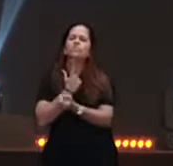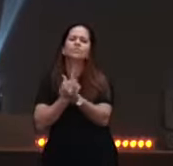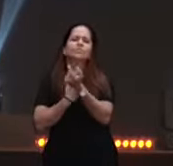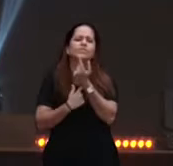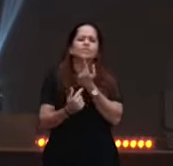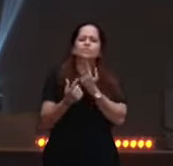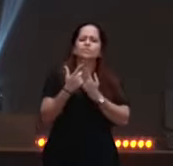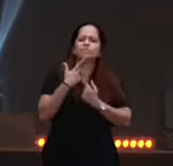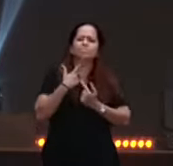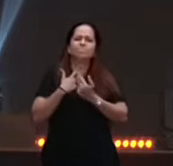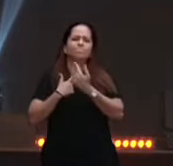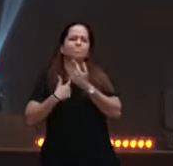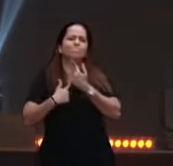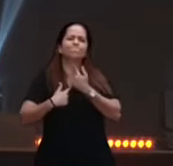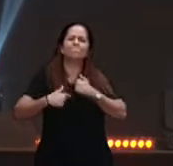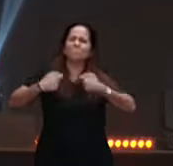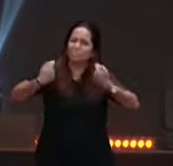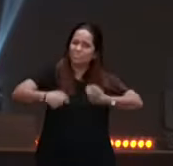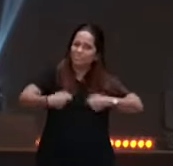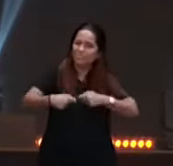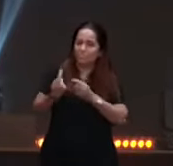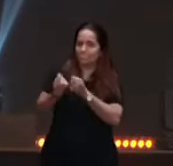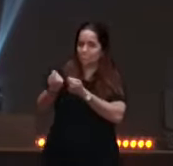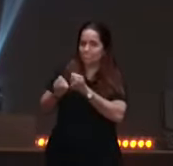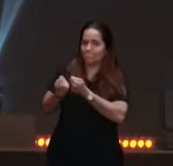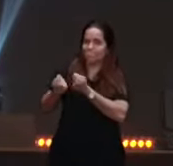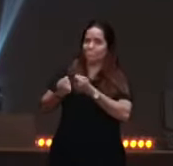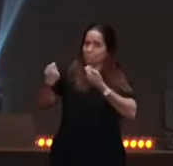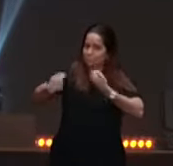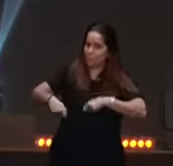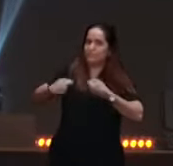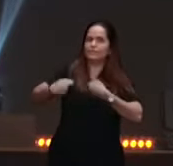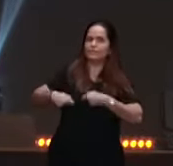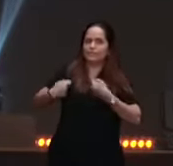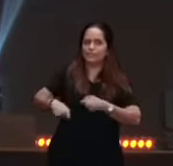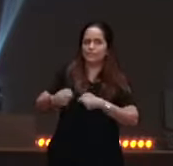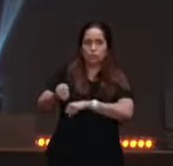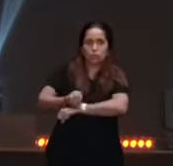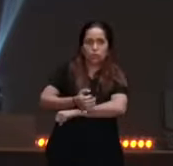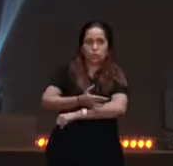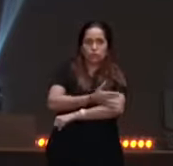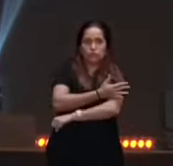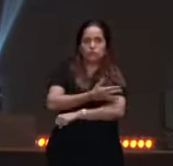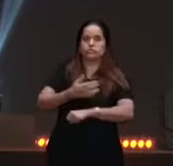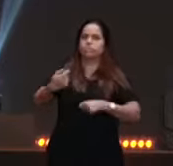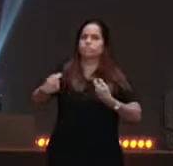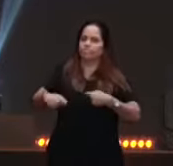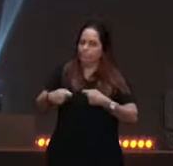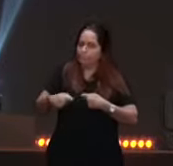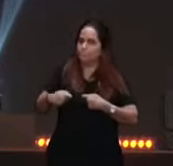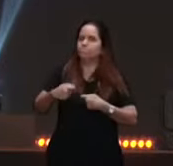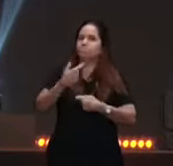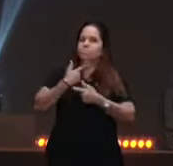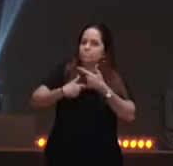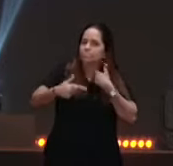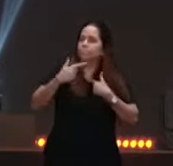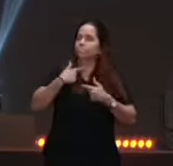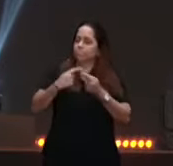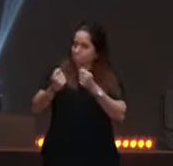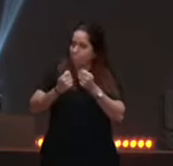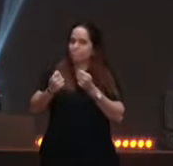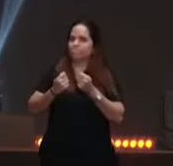tomar posição, é tomar o controle do desejo do eu, olha o que diz o verso